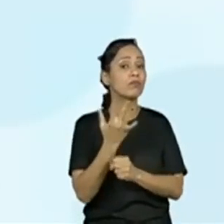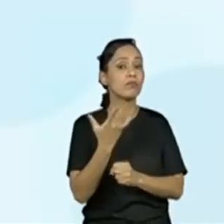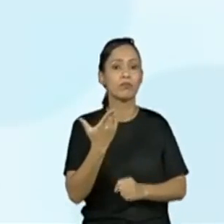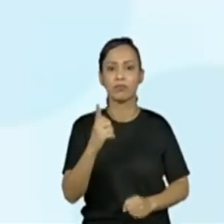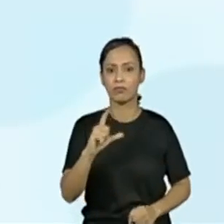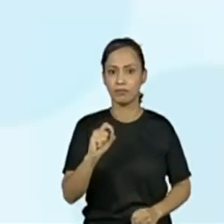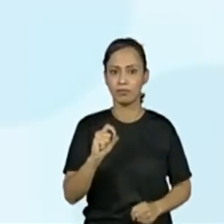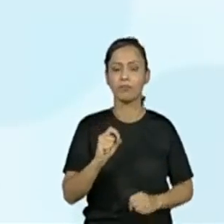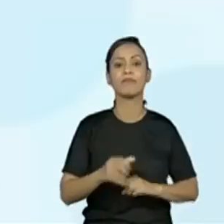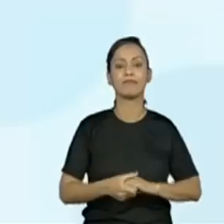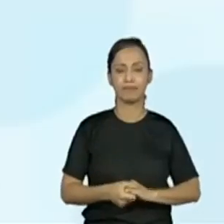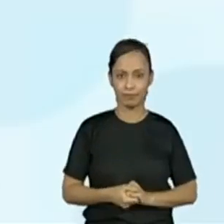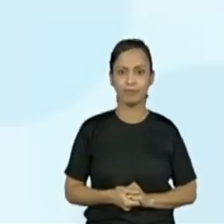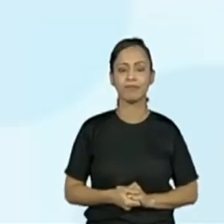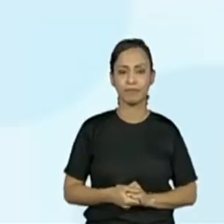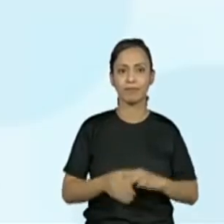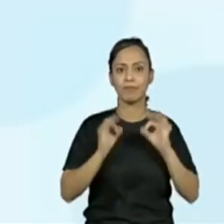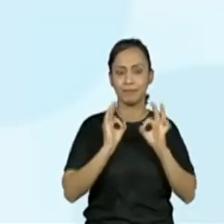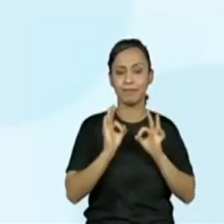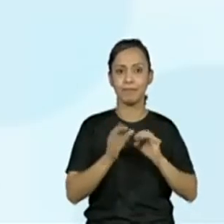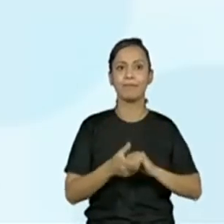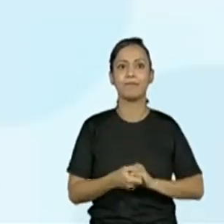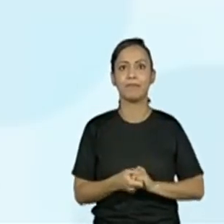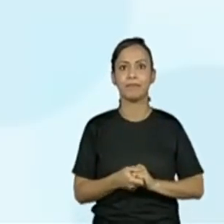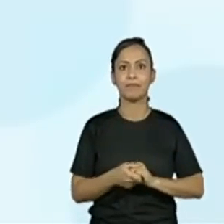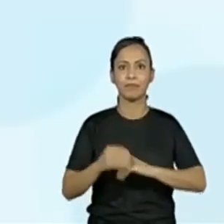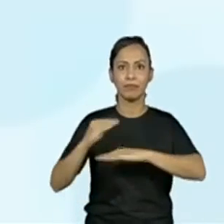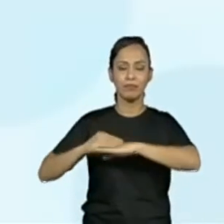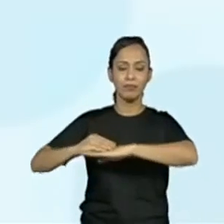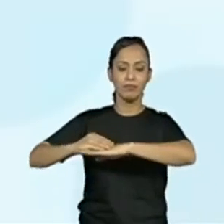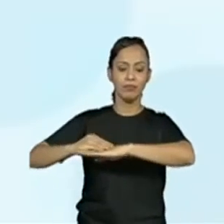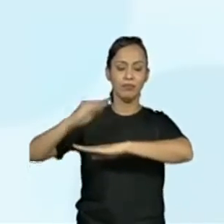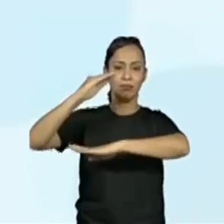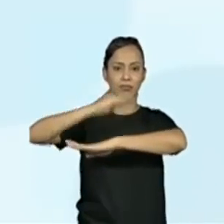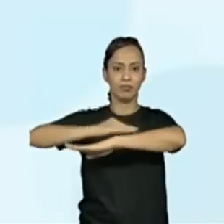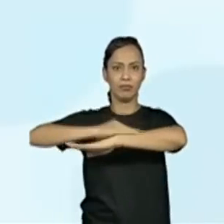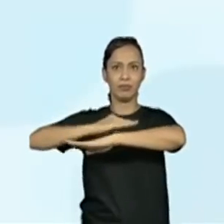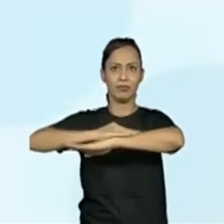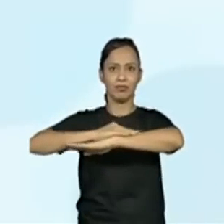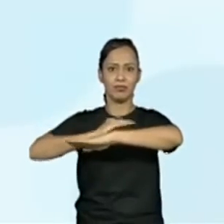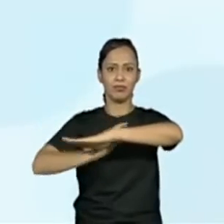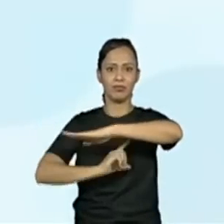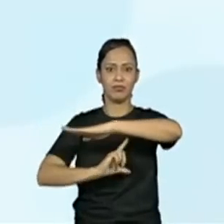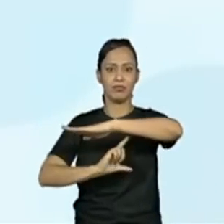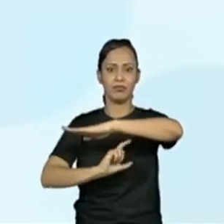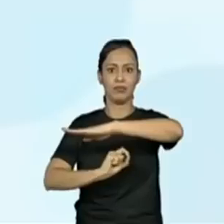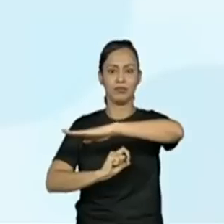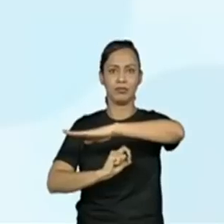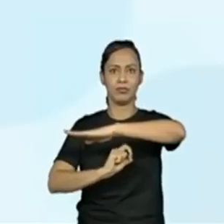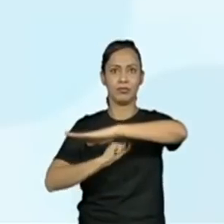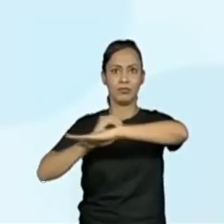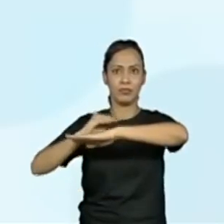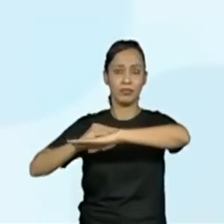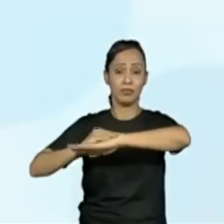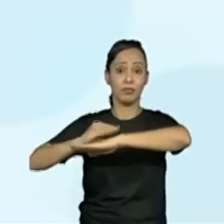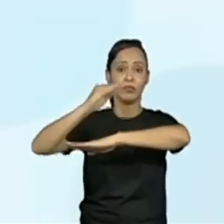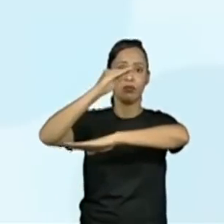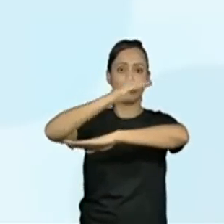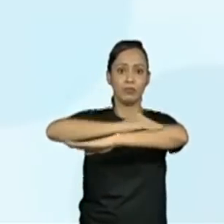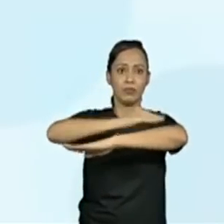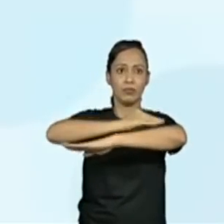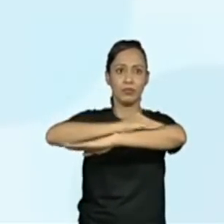Mais uma dezena, que é o equivalente a 10. E quando esse sapo dá mais um pulo, o que acontece?